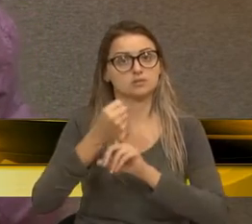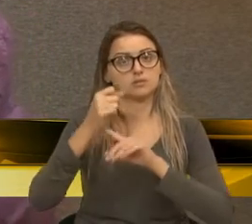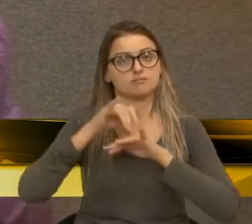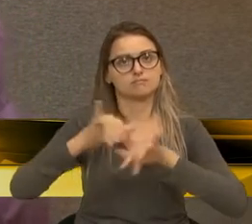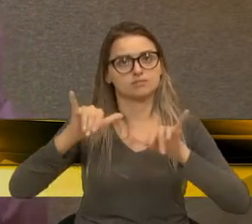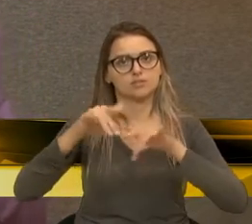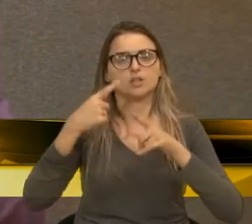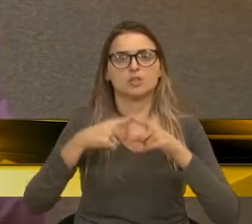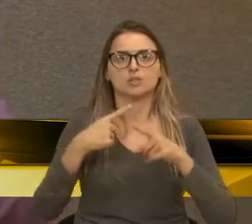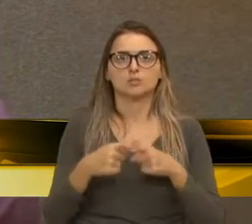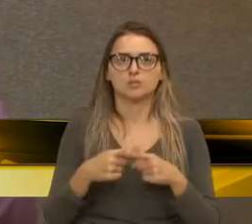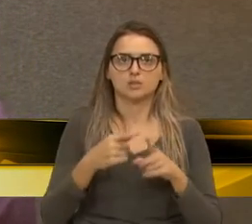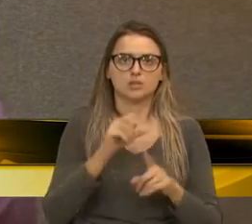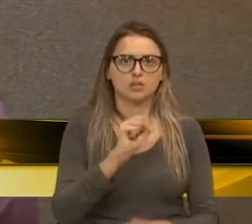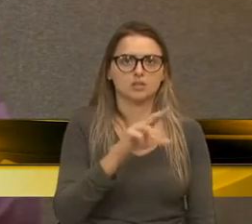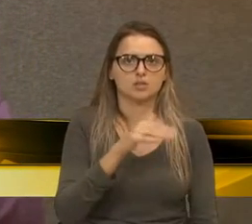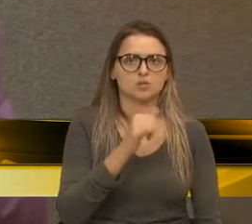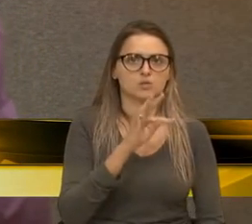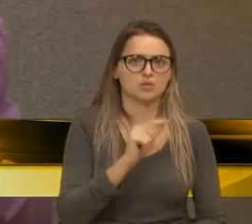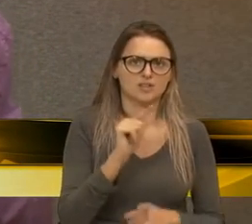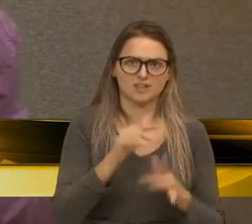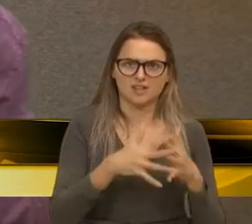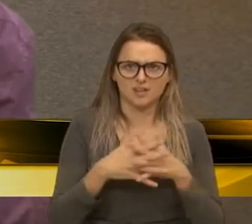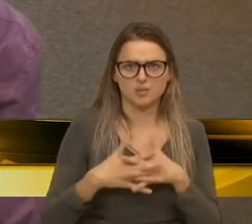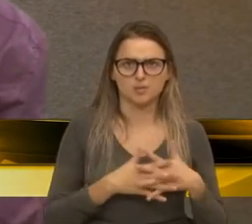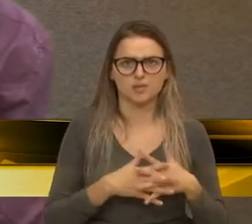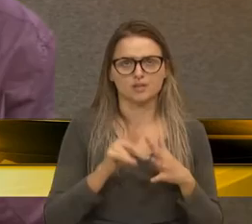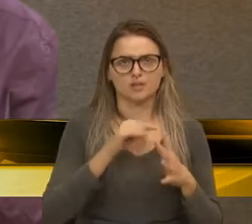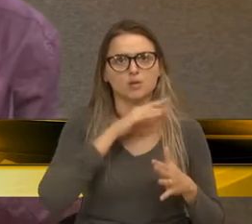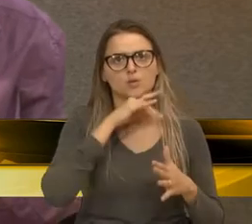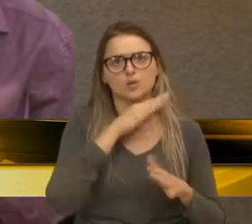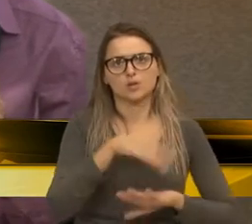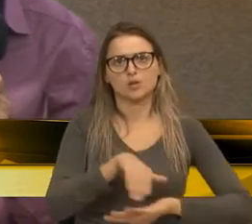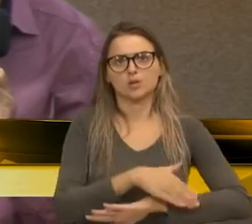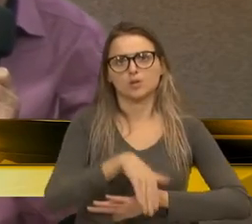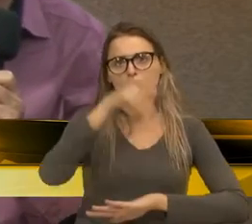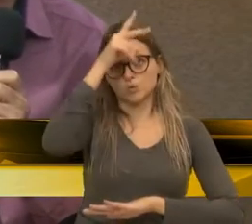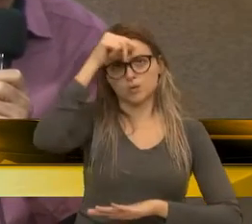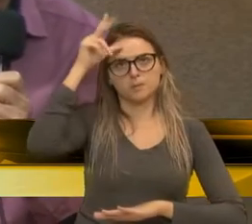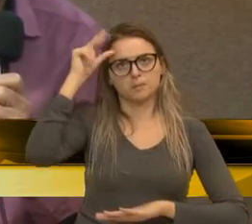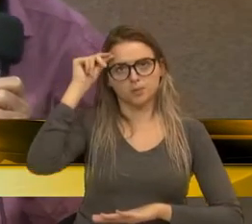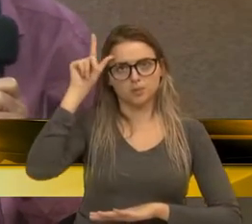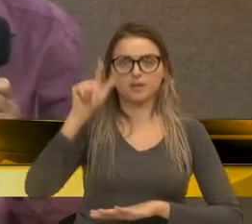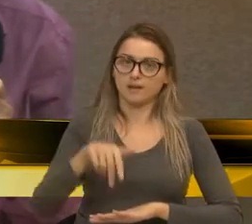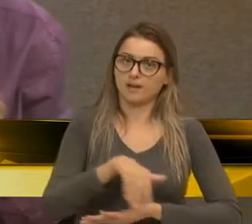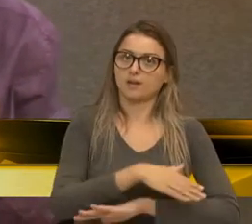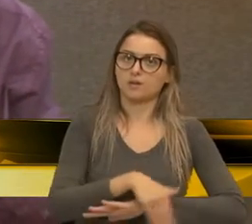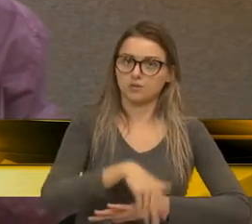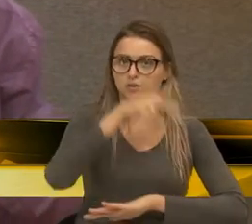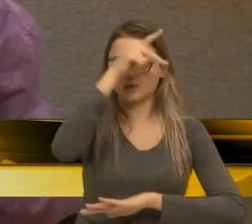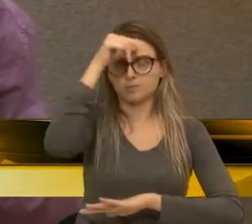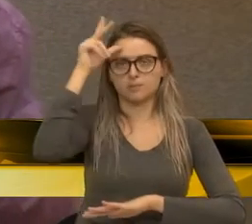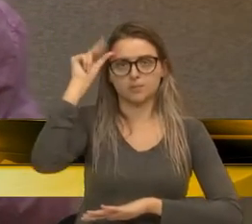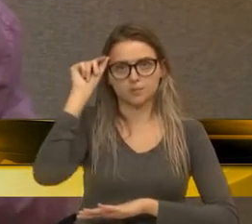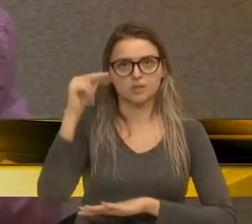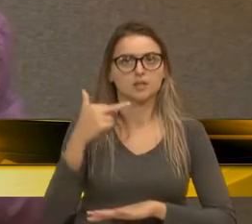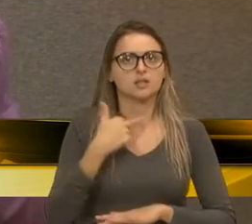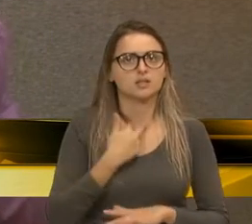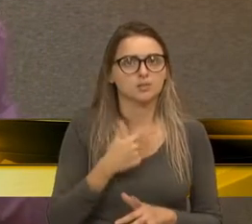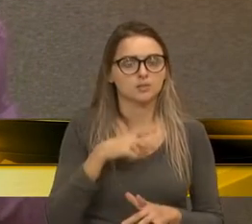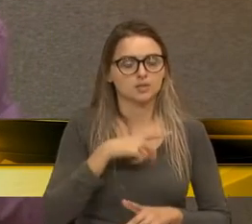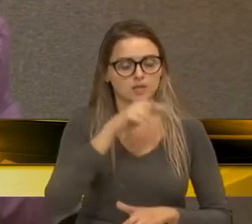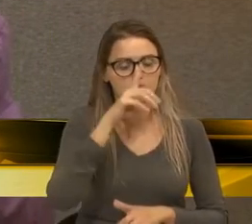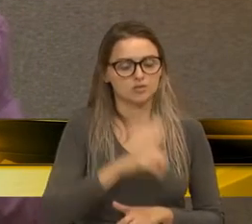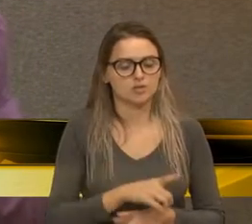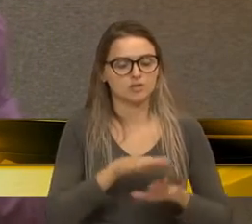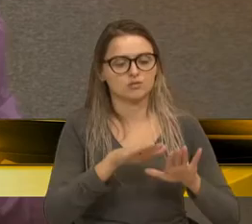sucatas, elas incomodam, elas são um transtorno. Via pública, já disse, é via pública. Não tem o direito